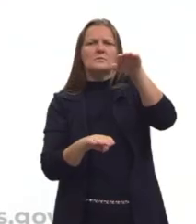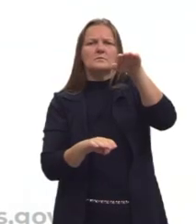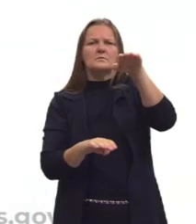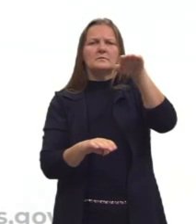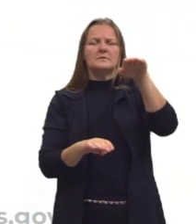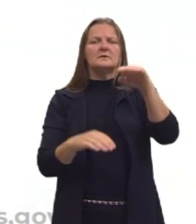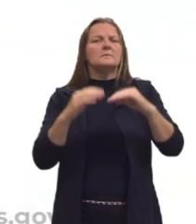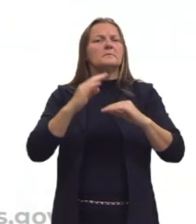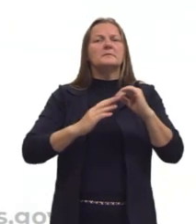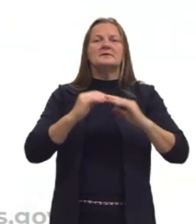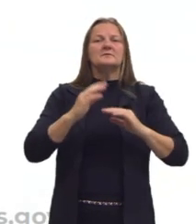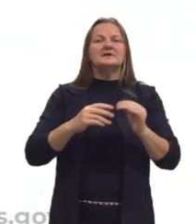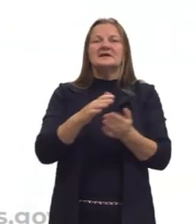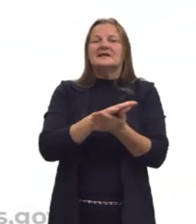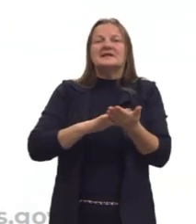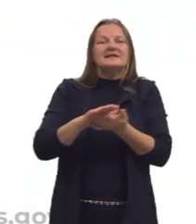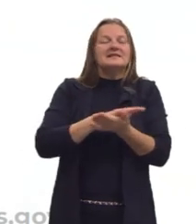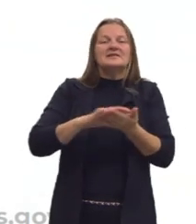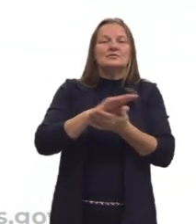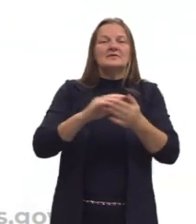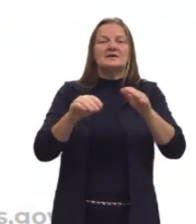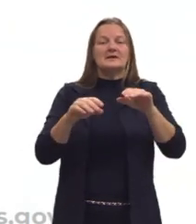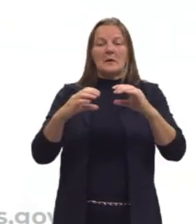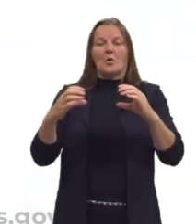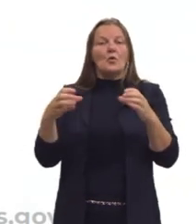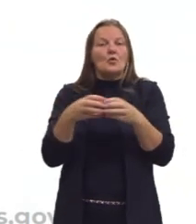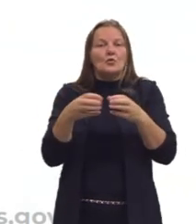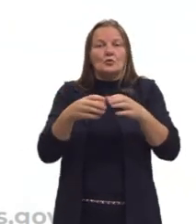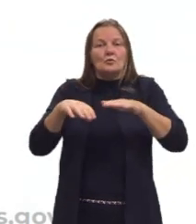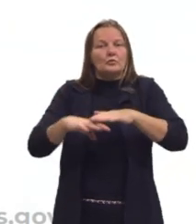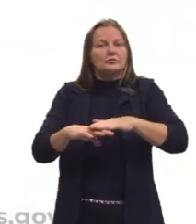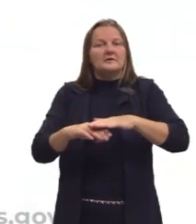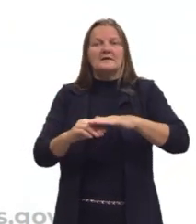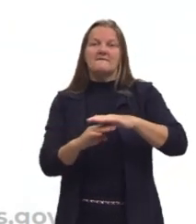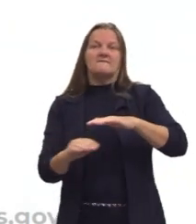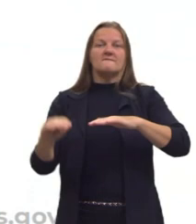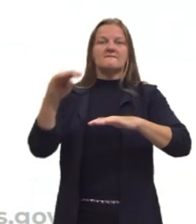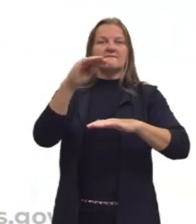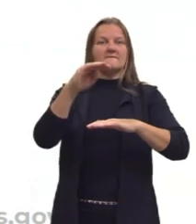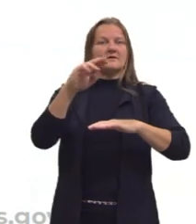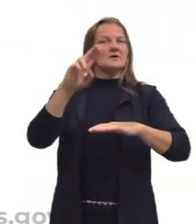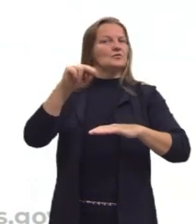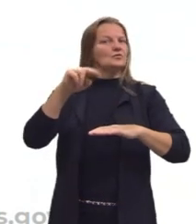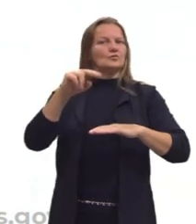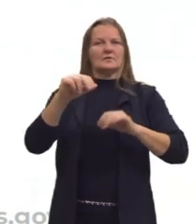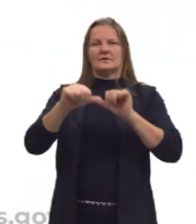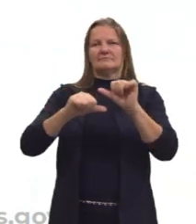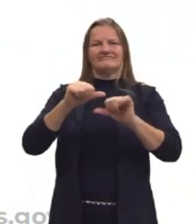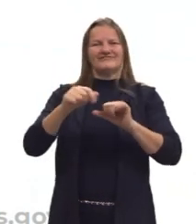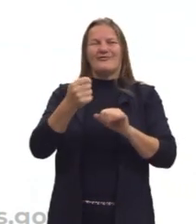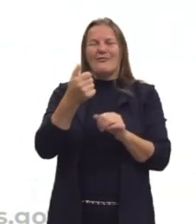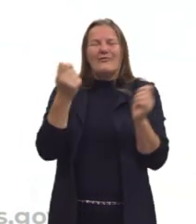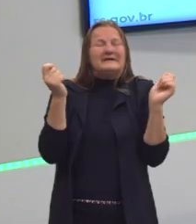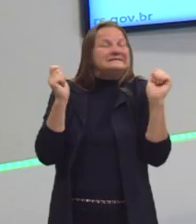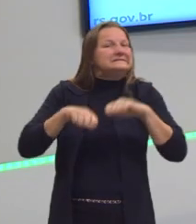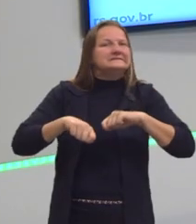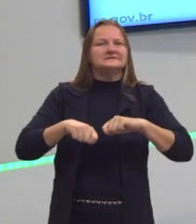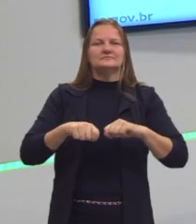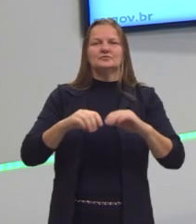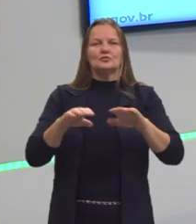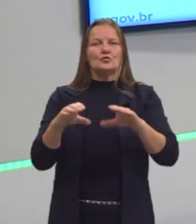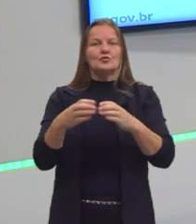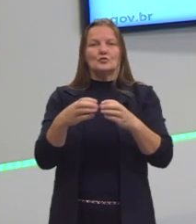que, praticamente, não há mobilidade social. É muito complicado, praticamente impossível, né? Uma